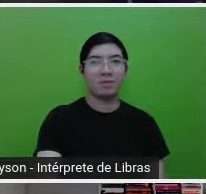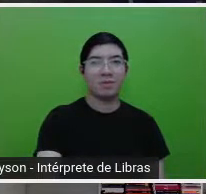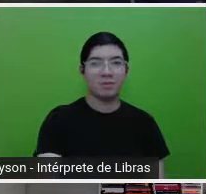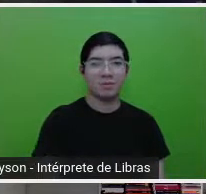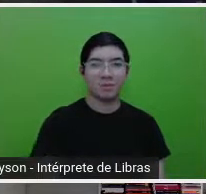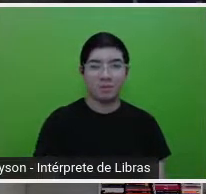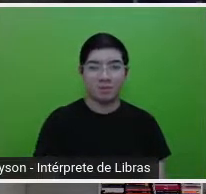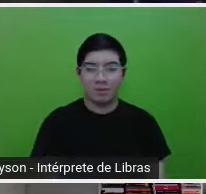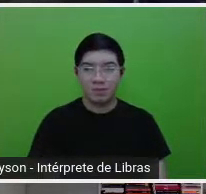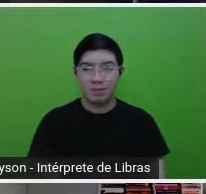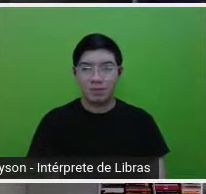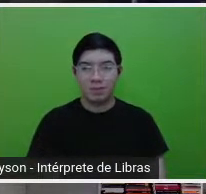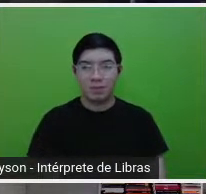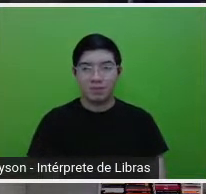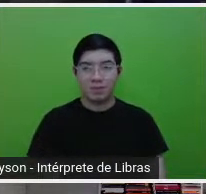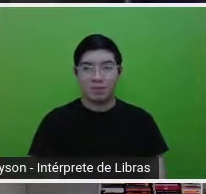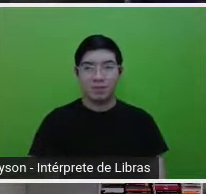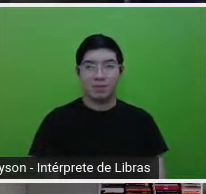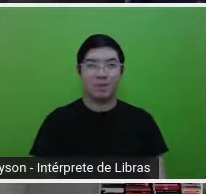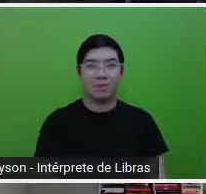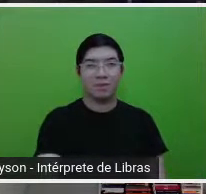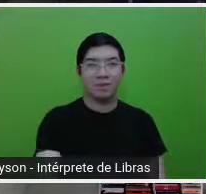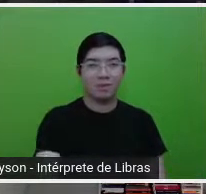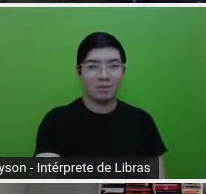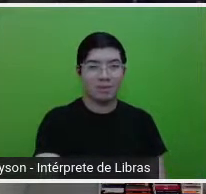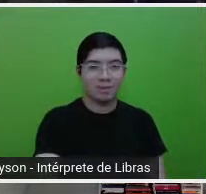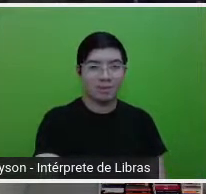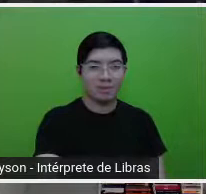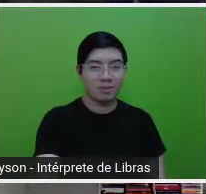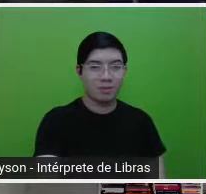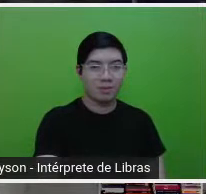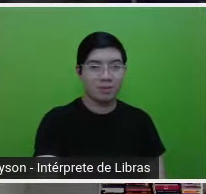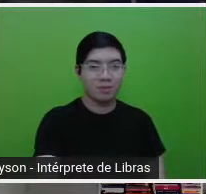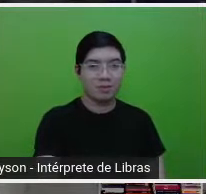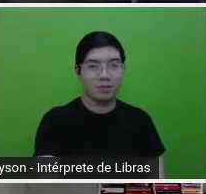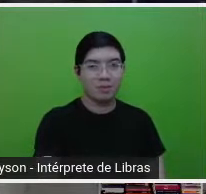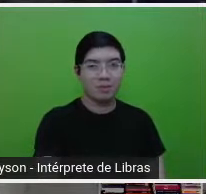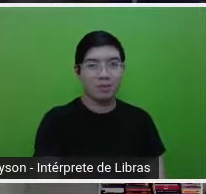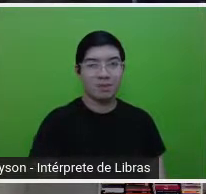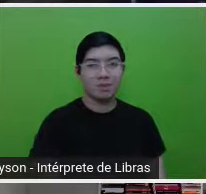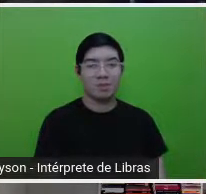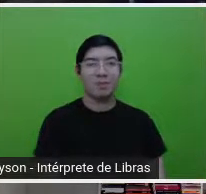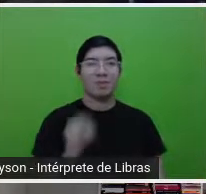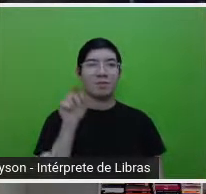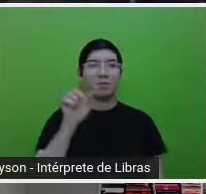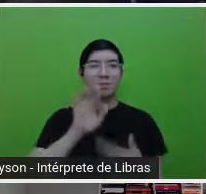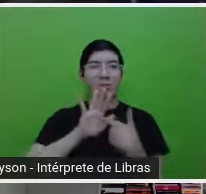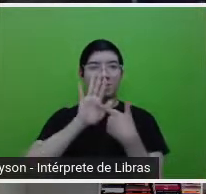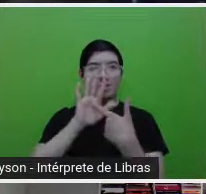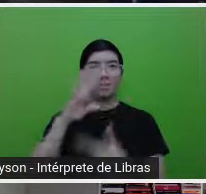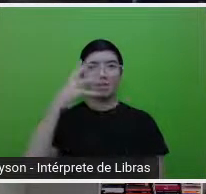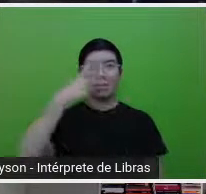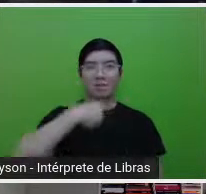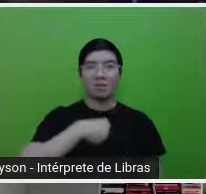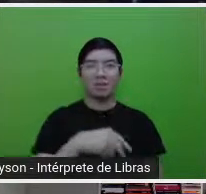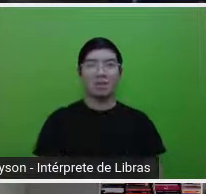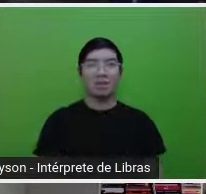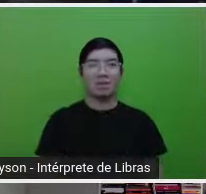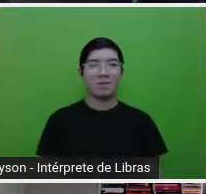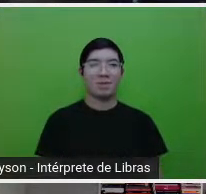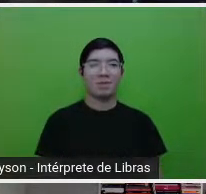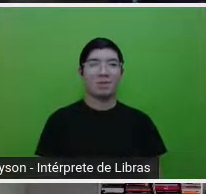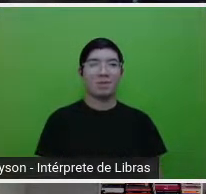Se for ela, é ela. Muito bonita, por sinal. E eu acho que ela tem cara de Helena Ferrante. Se não for ela, ela pode